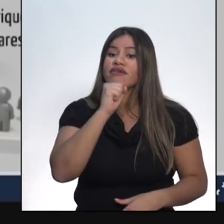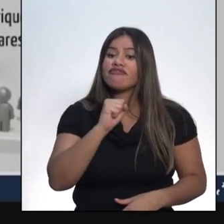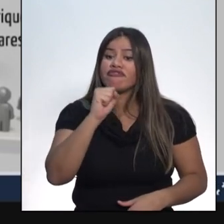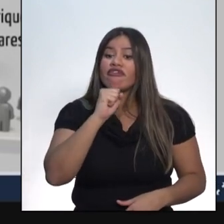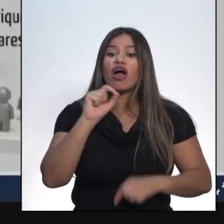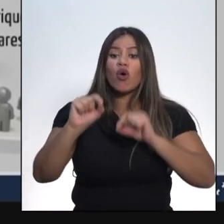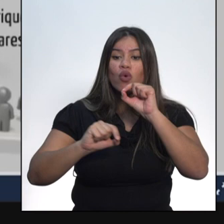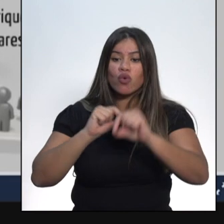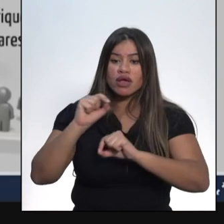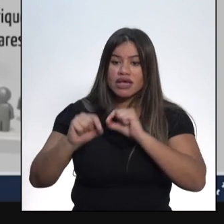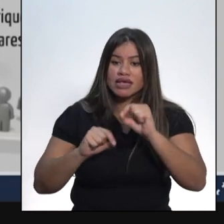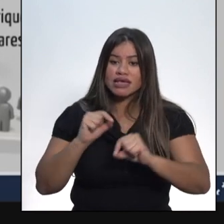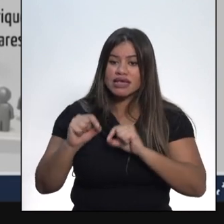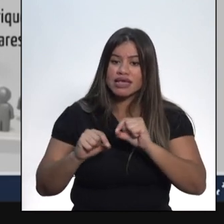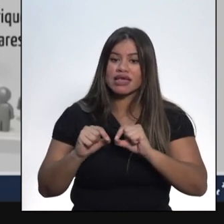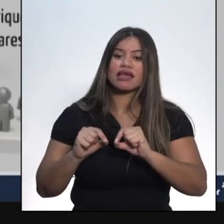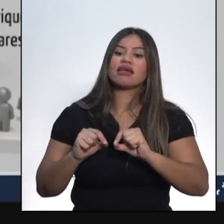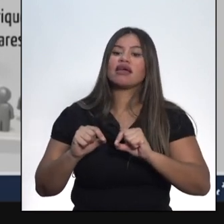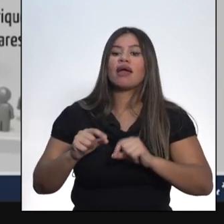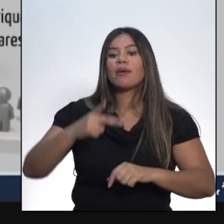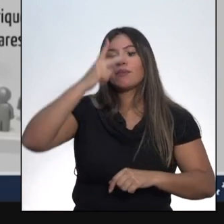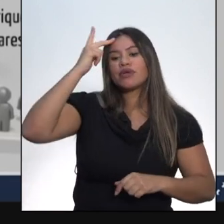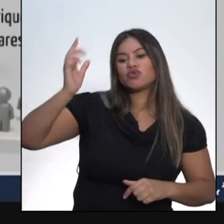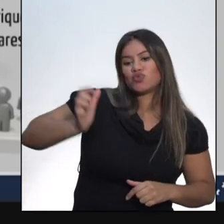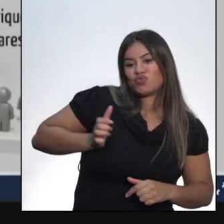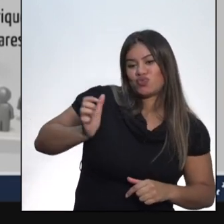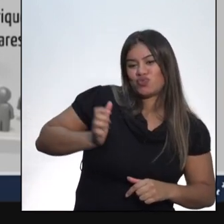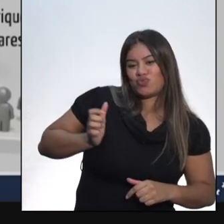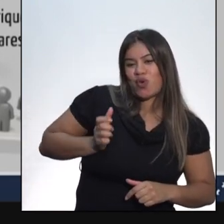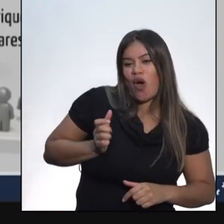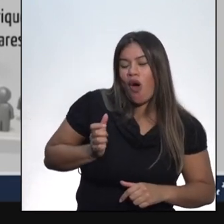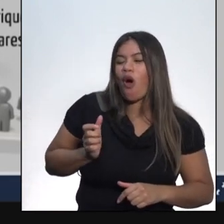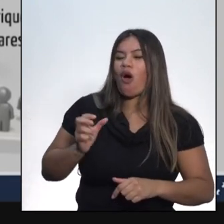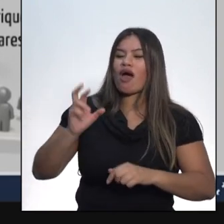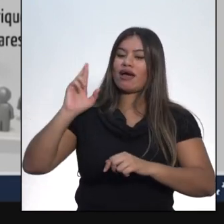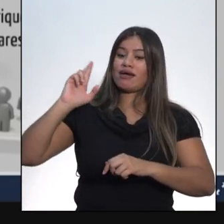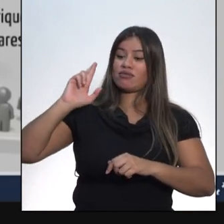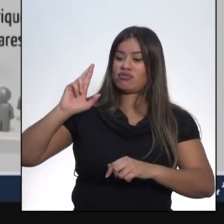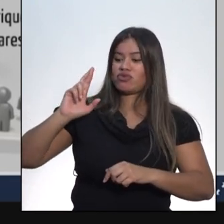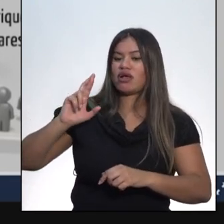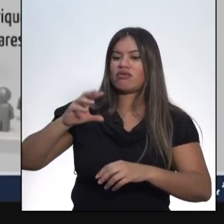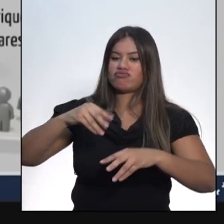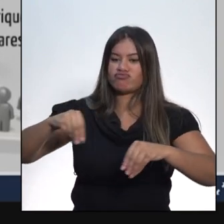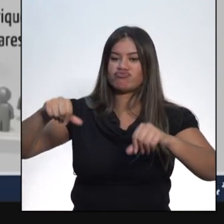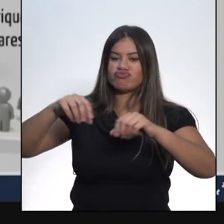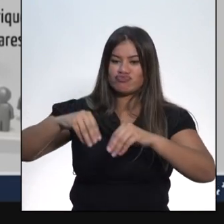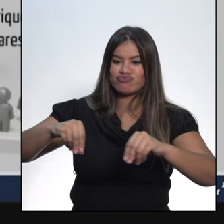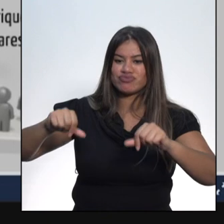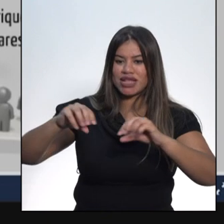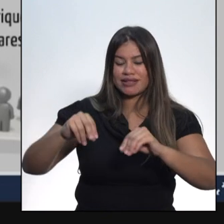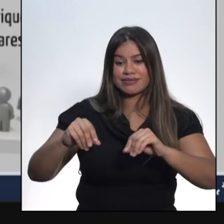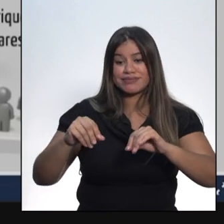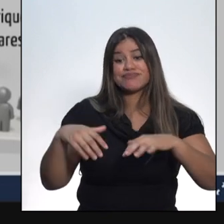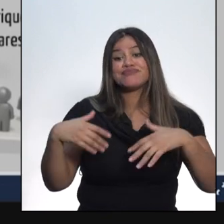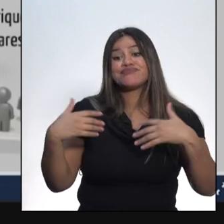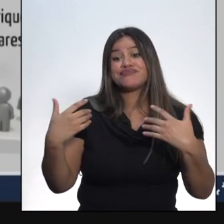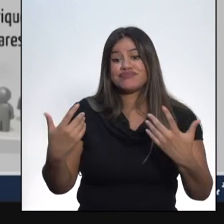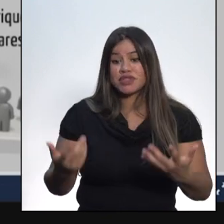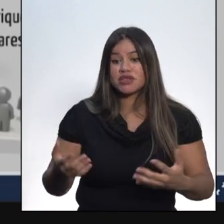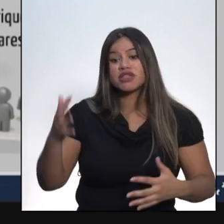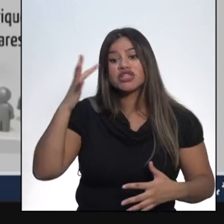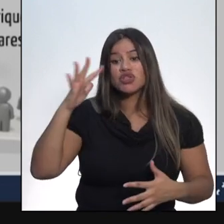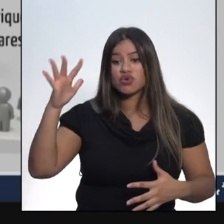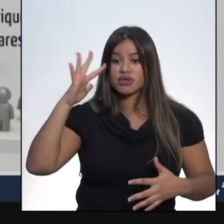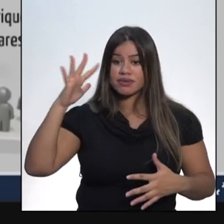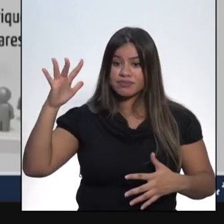concentrados nas mãos da elite proprietária de terras. Teoricamente, um governo republicano tem como objetivo